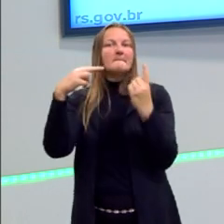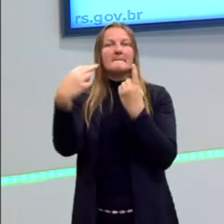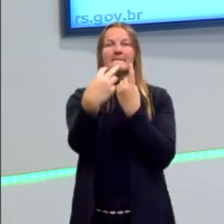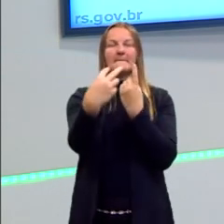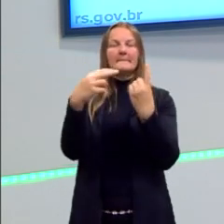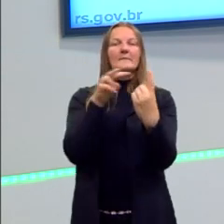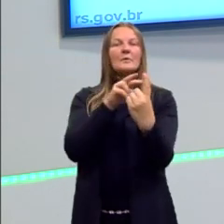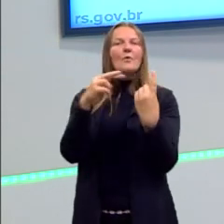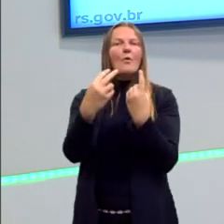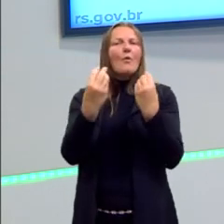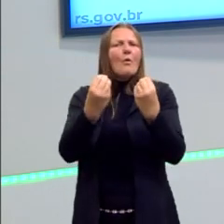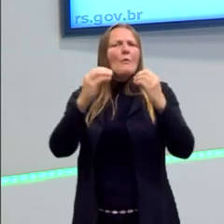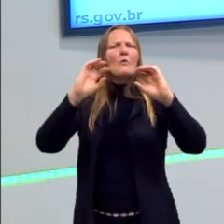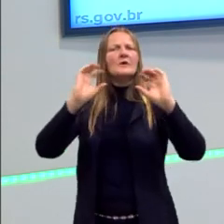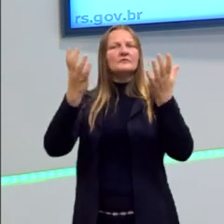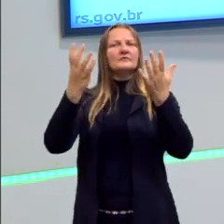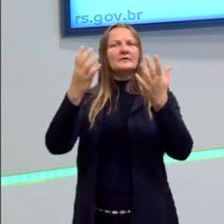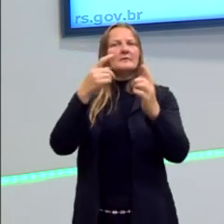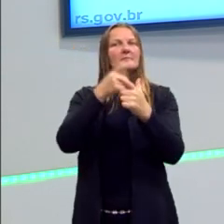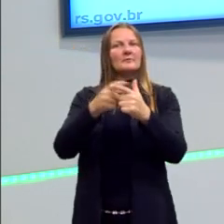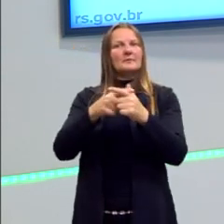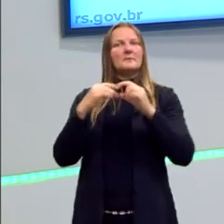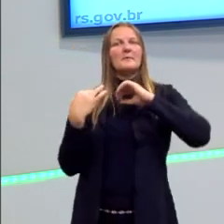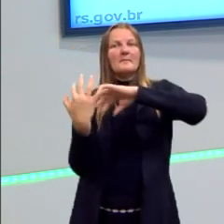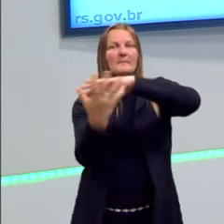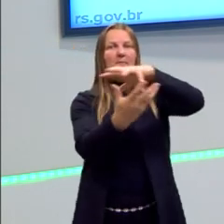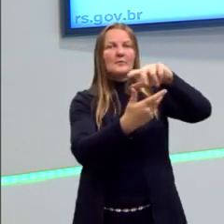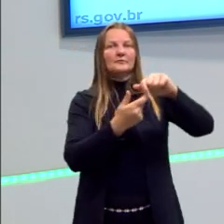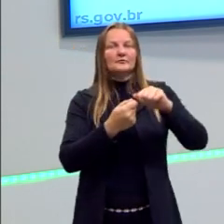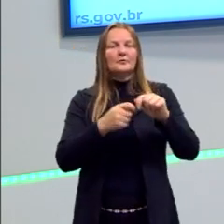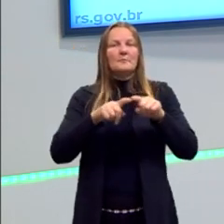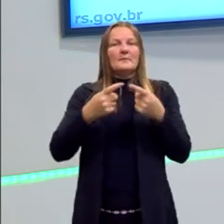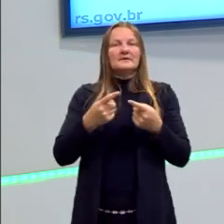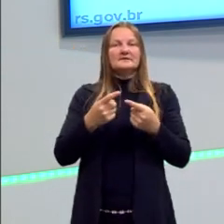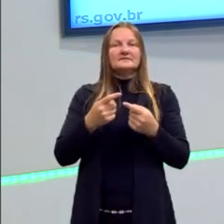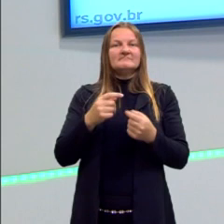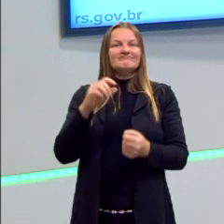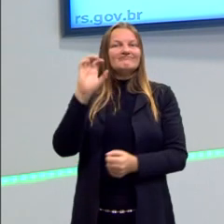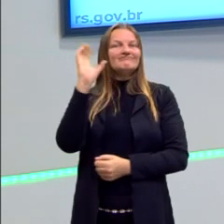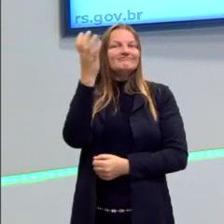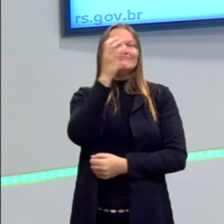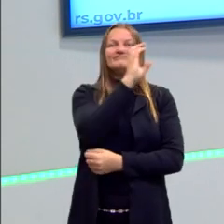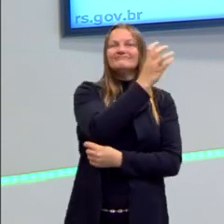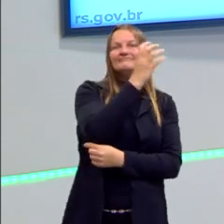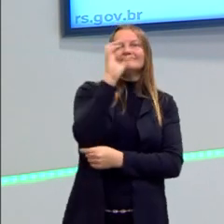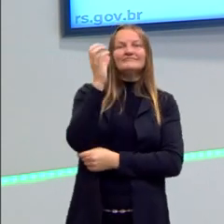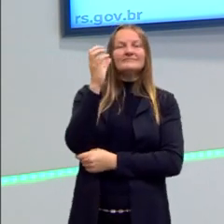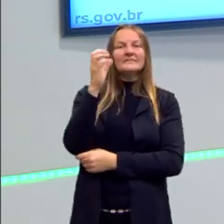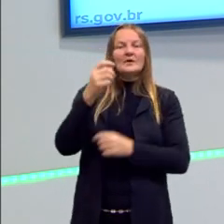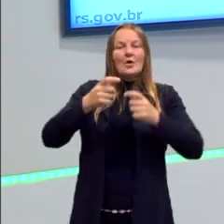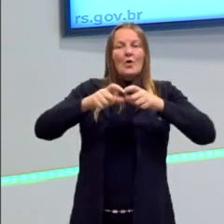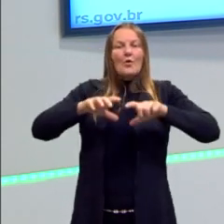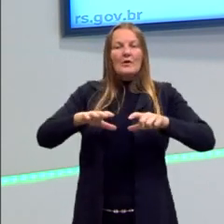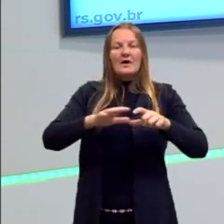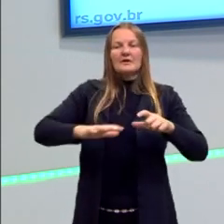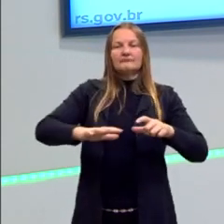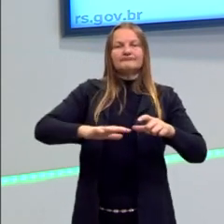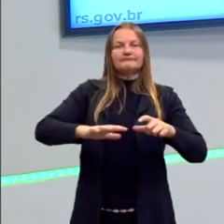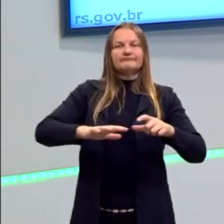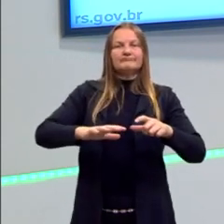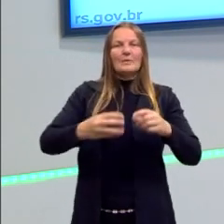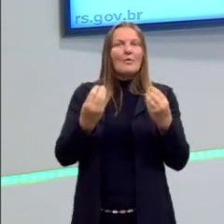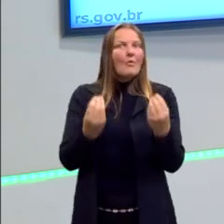de como resolver esses problemas mundiais, sendo que as decisões, aparentemente, teriam que ser locais ou seriam